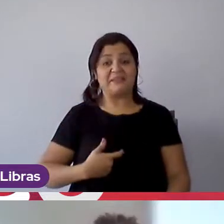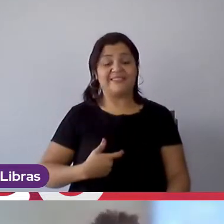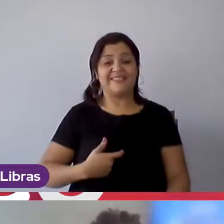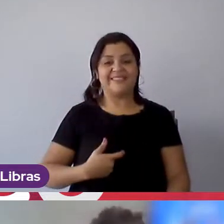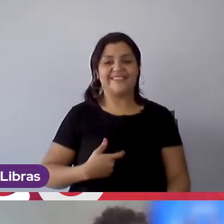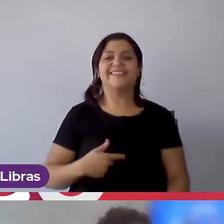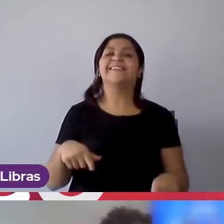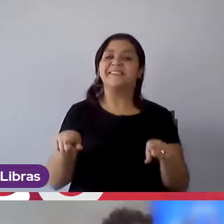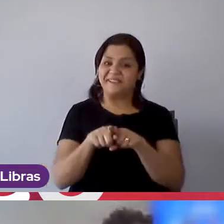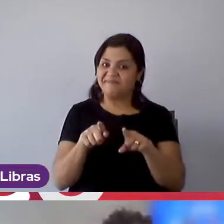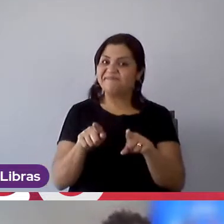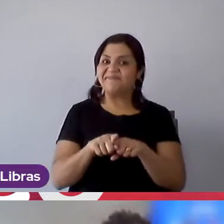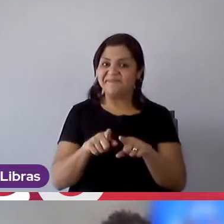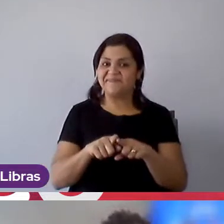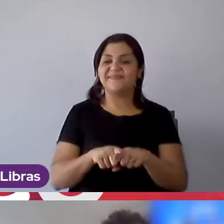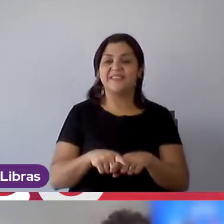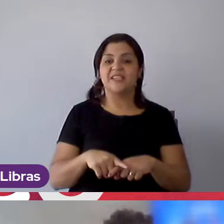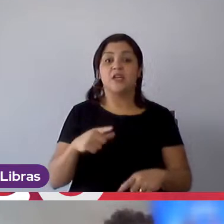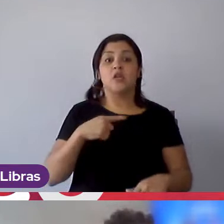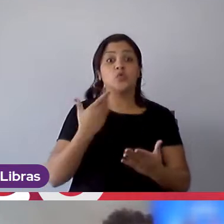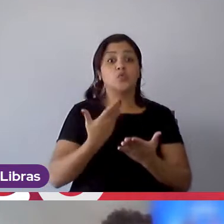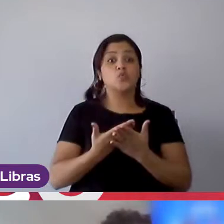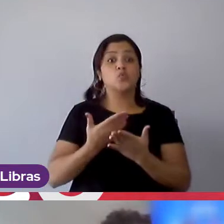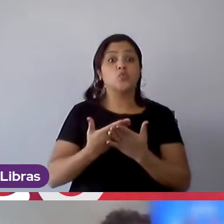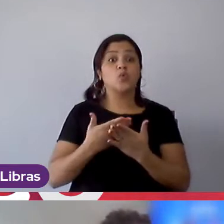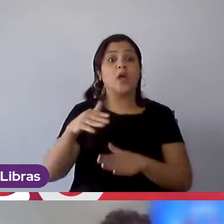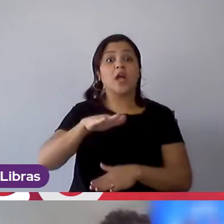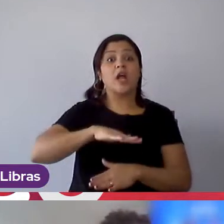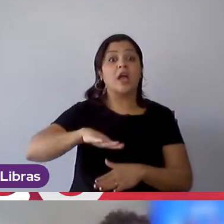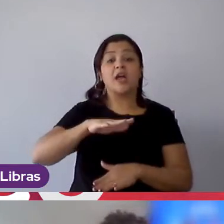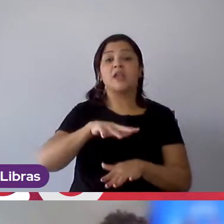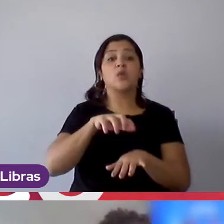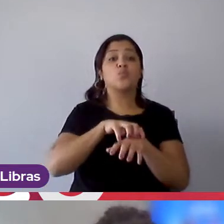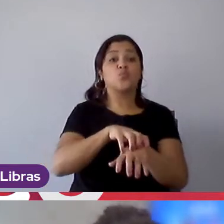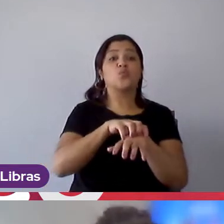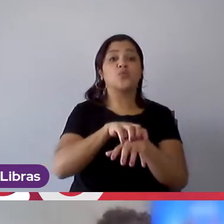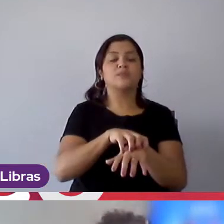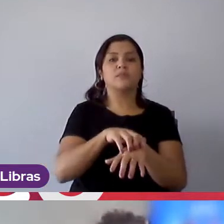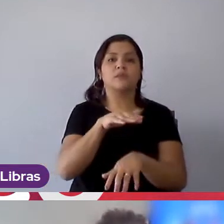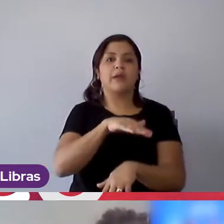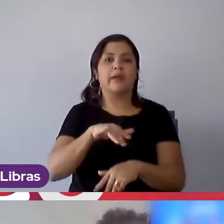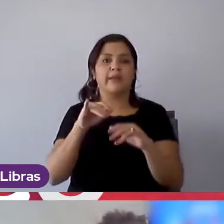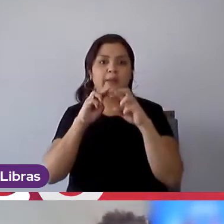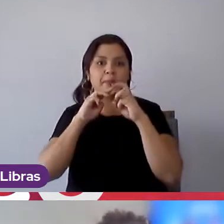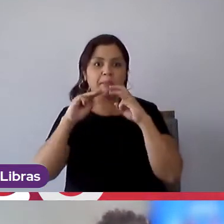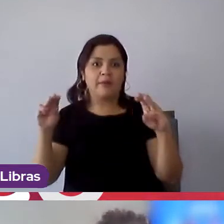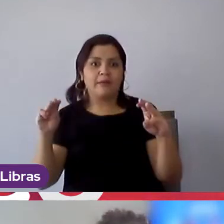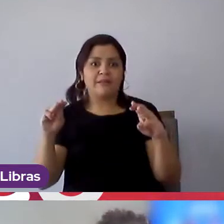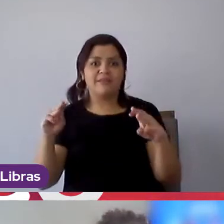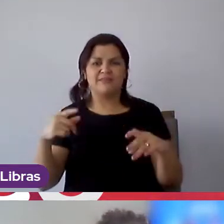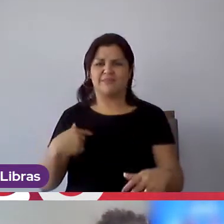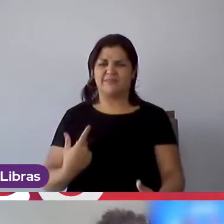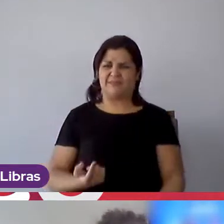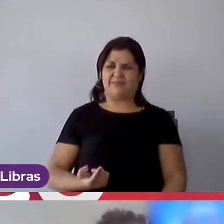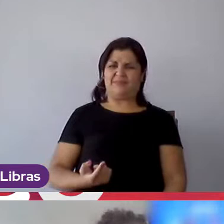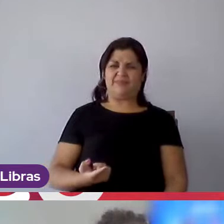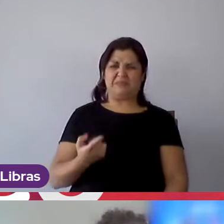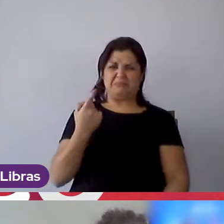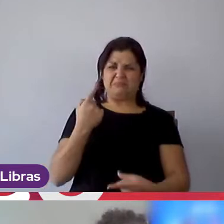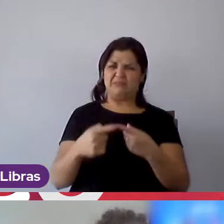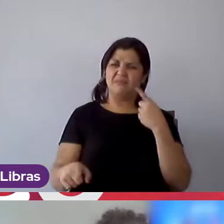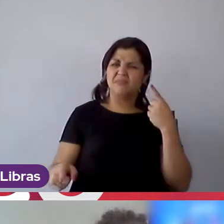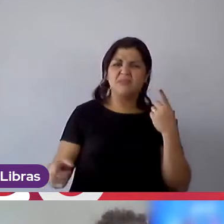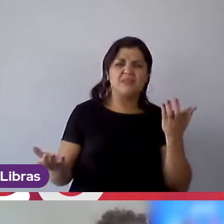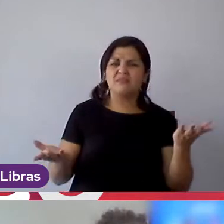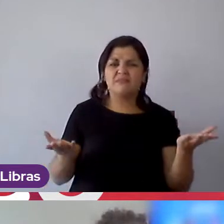também eu, na verdade sou estudante de gestão de turismo estou em marketing algumas pessoas não entendem outras pessoas perguntam nossa, mas